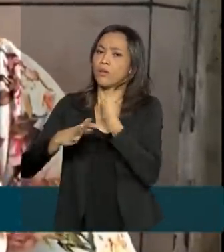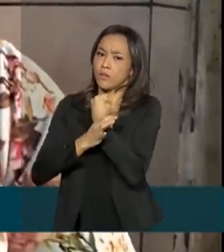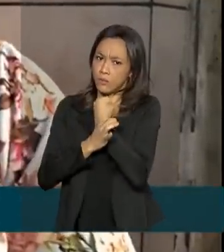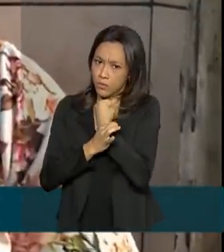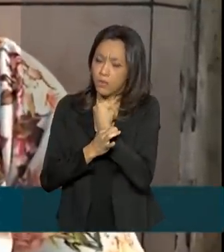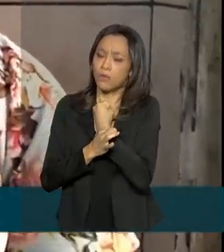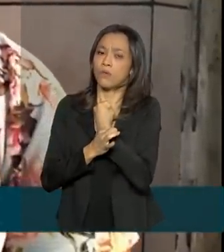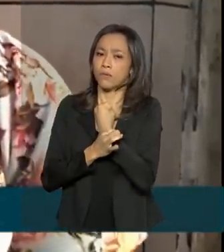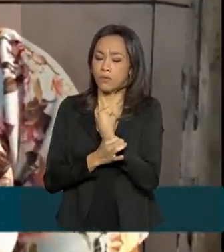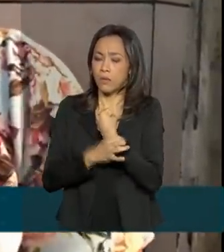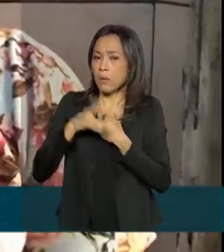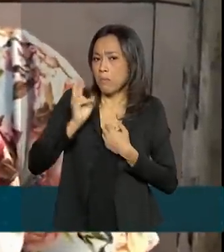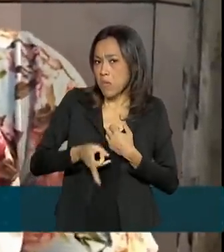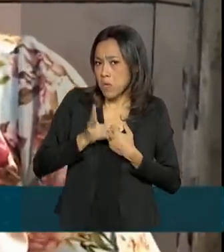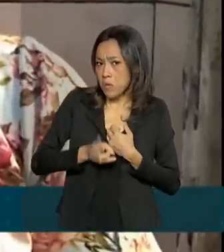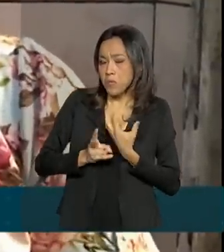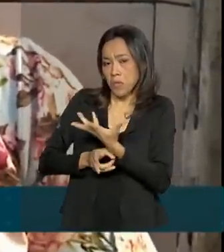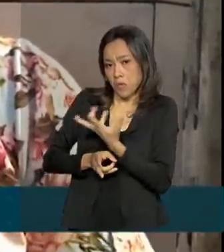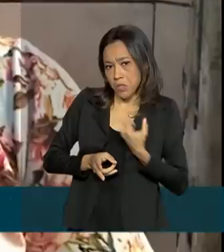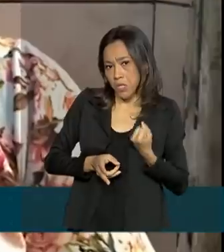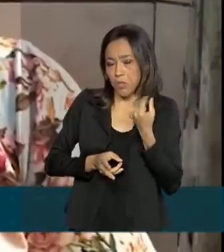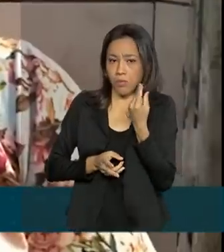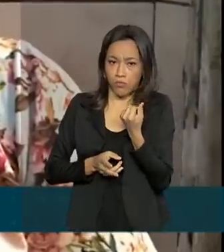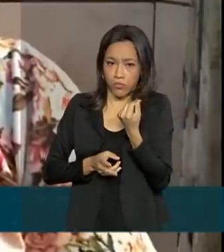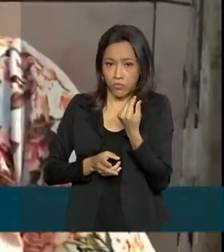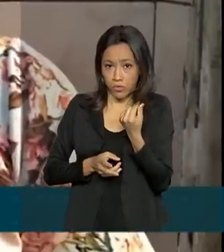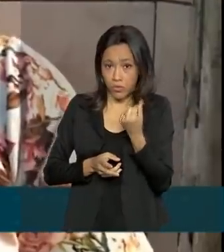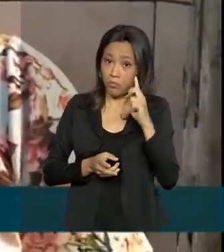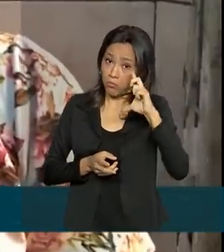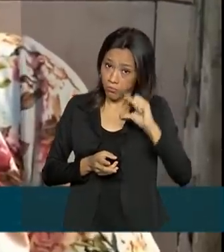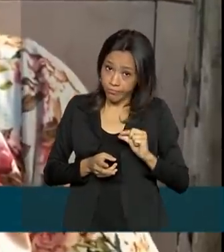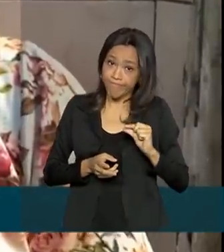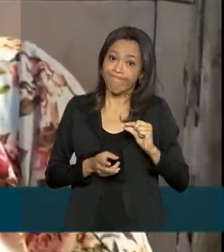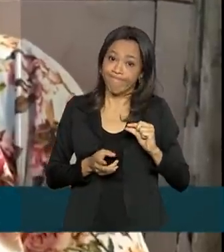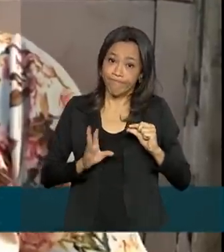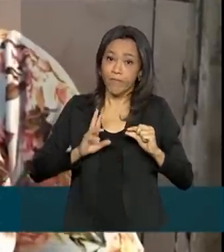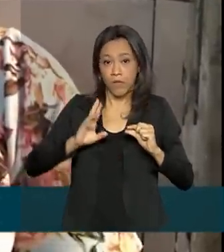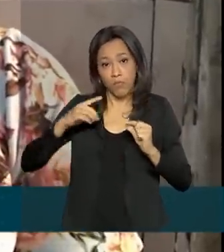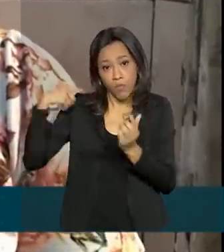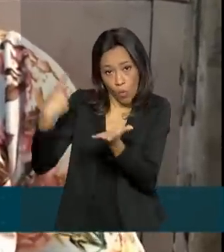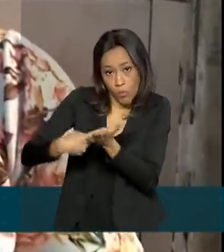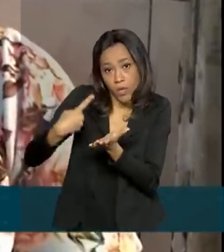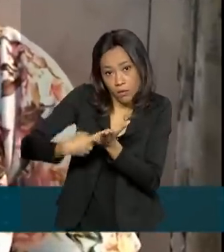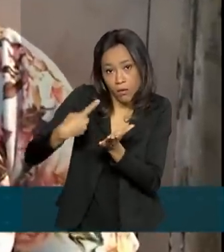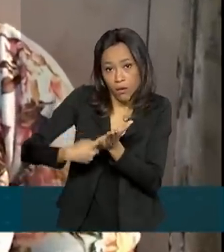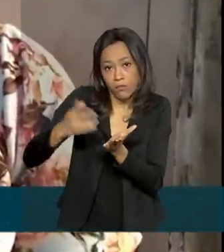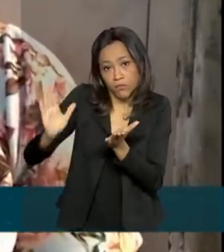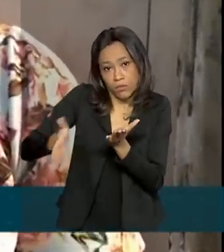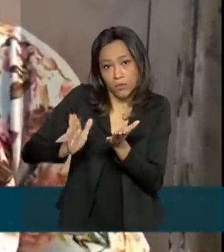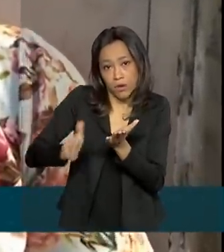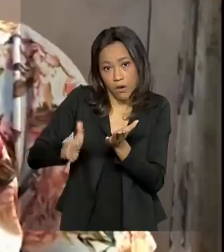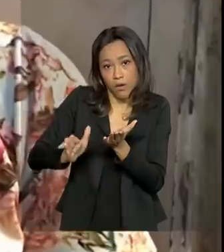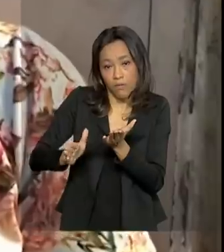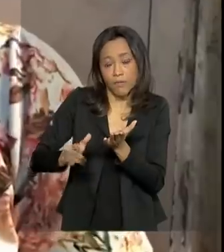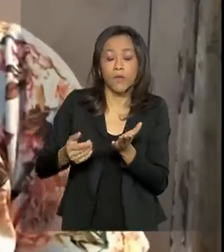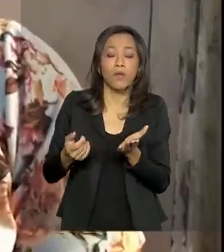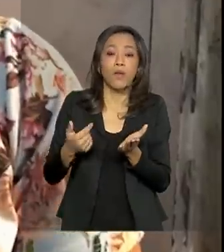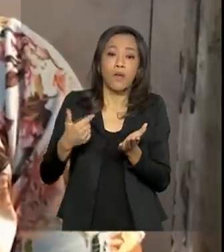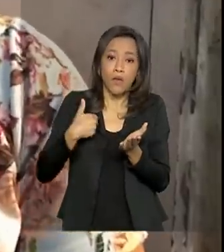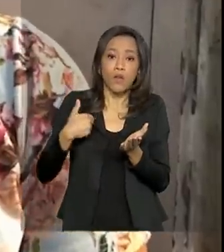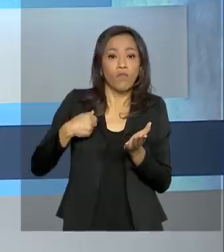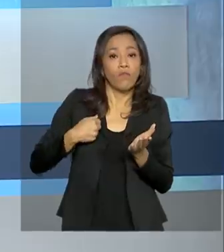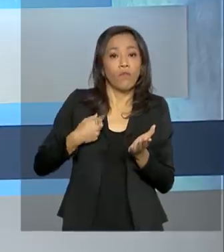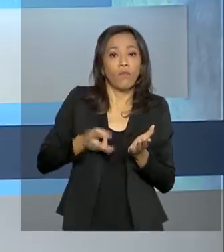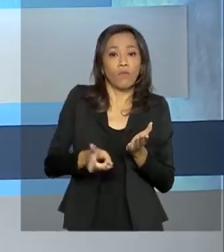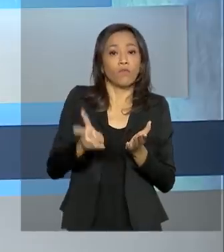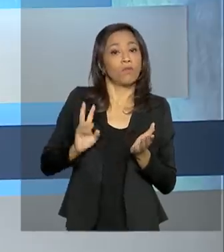que mesmo que eu receba um valor diferente com esses acordos, eu vou estar empregada.